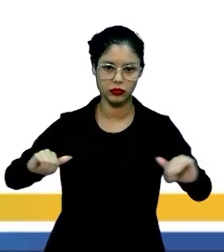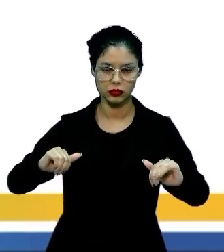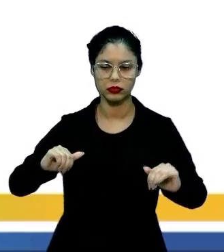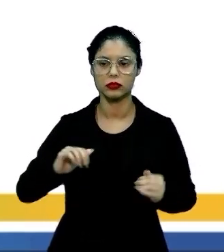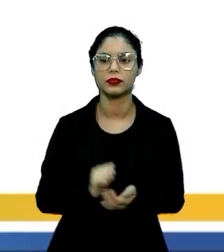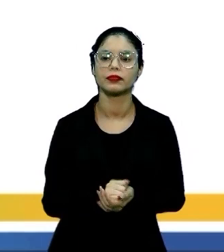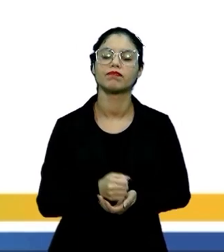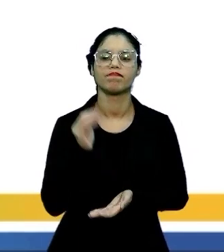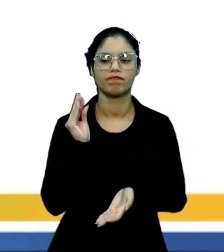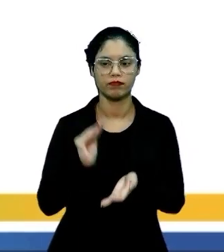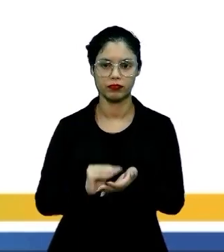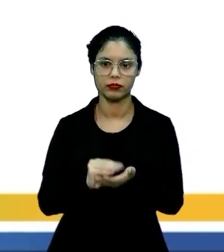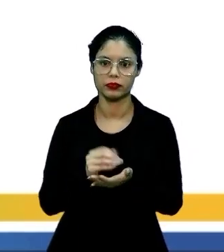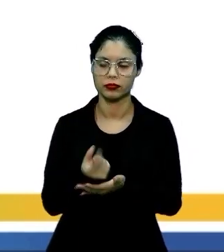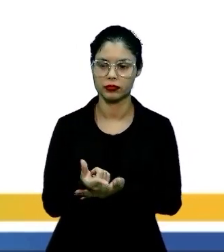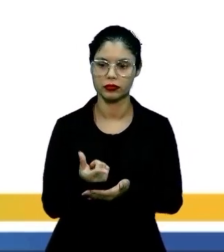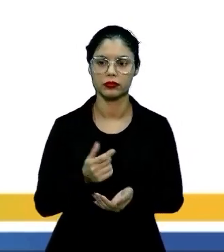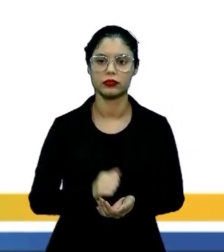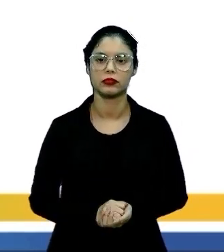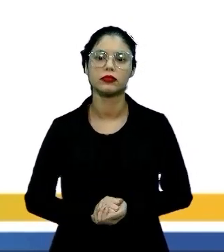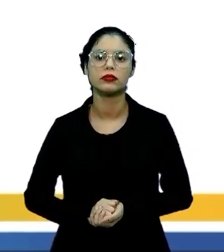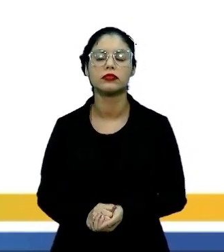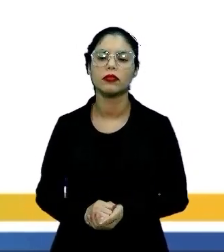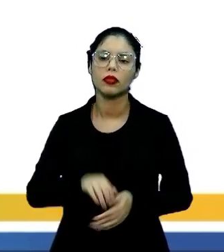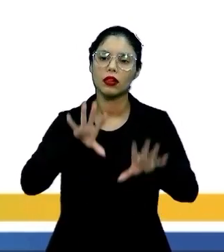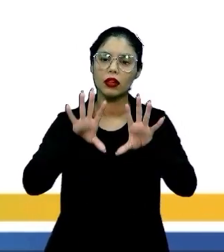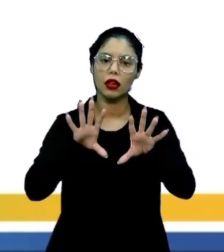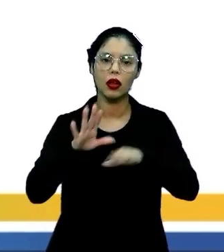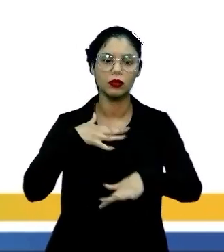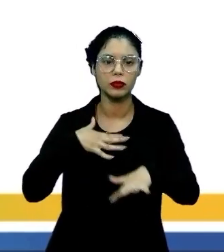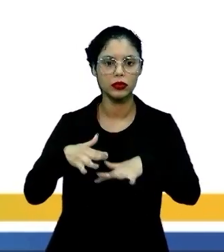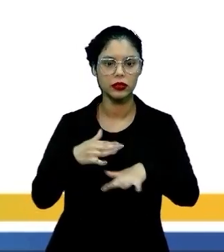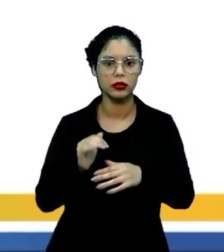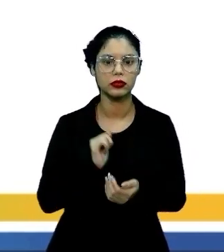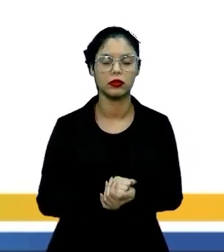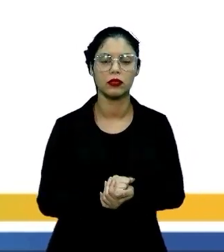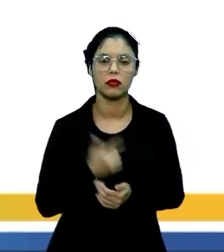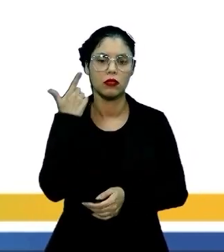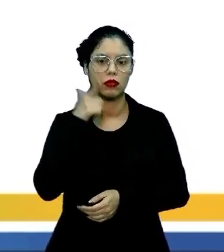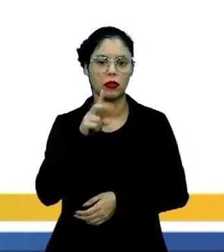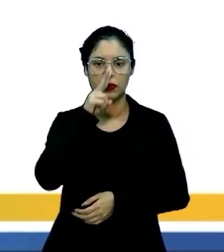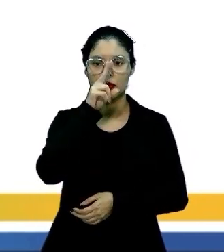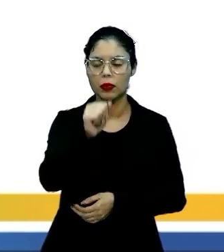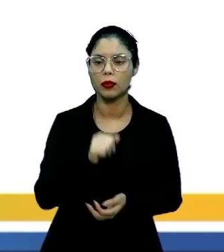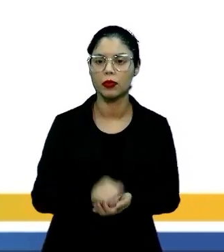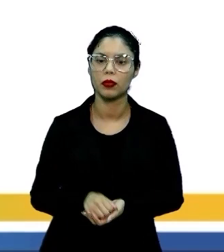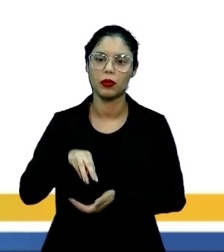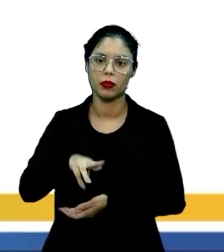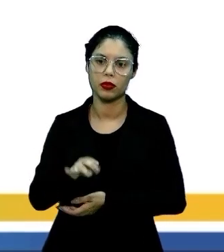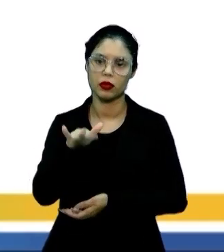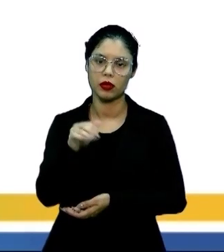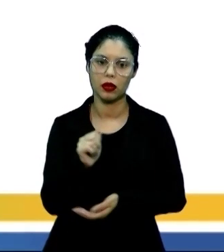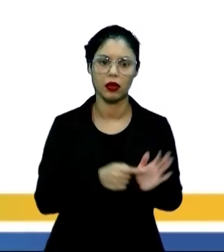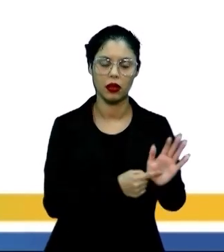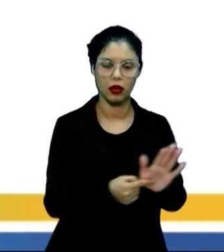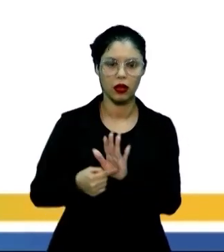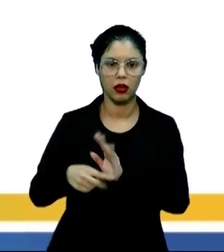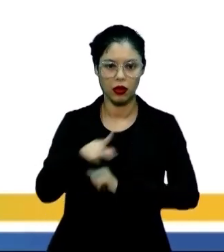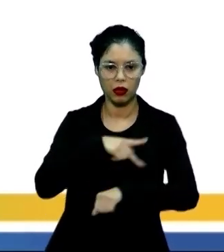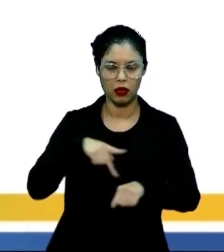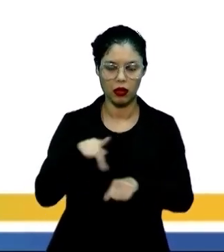ficou ainda mais endividado. Nesse contexto, o movimento republicano ganhou força, já que a monarquia